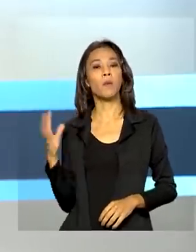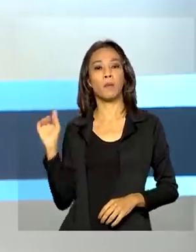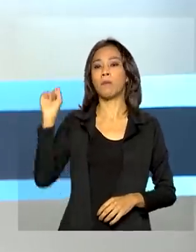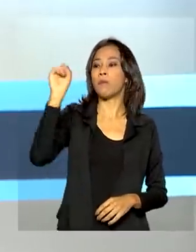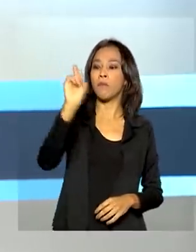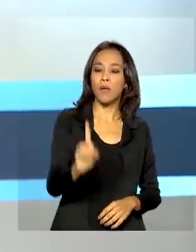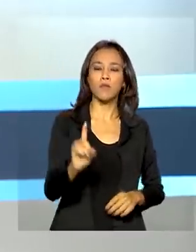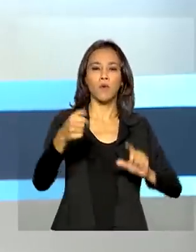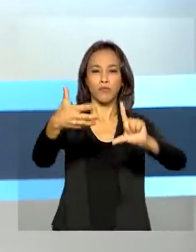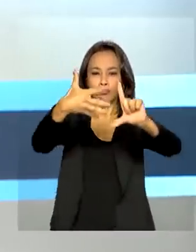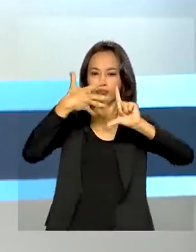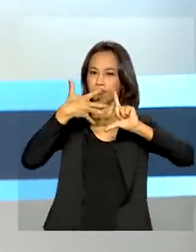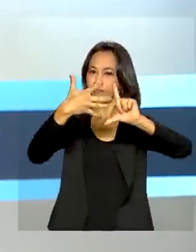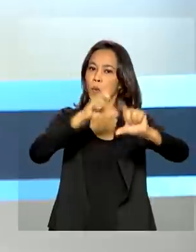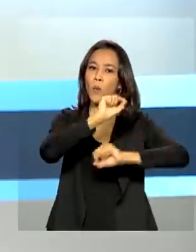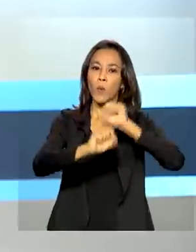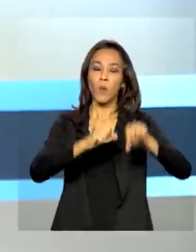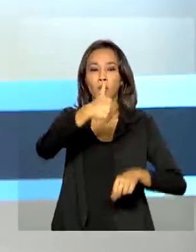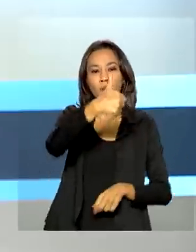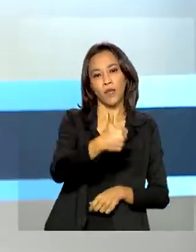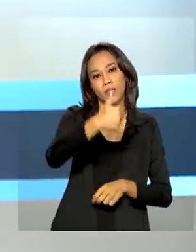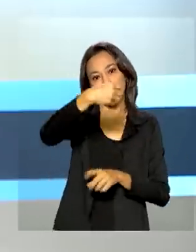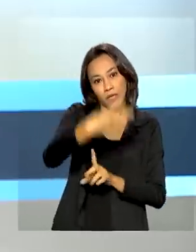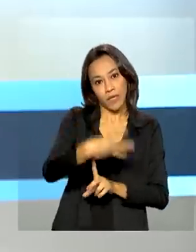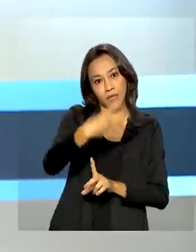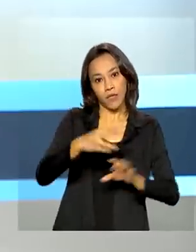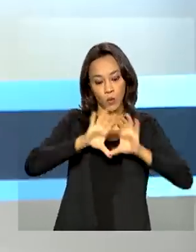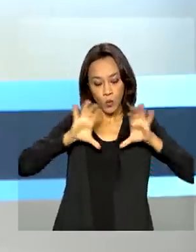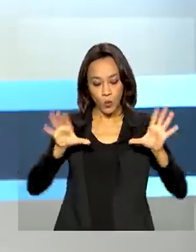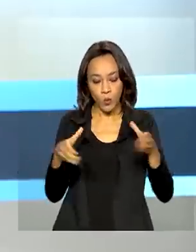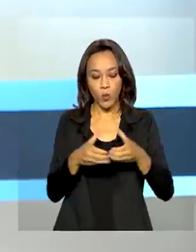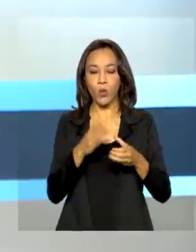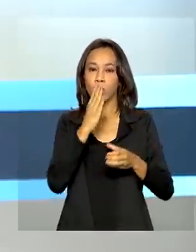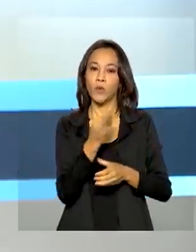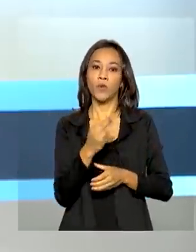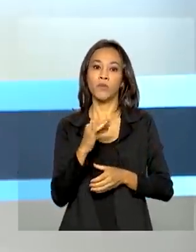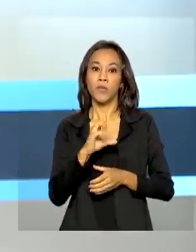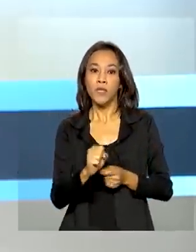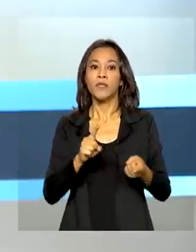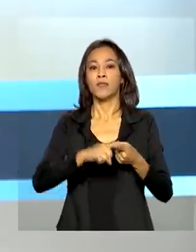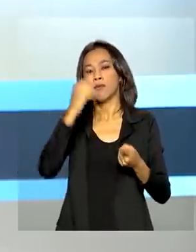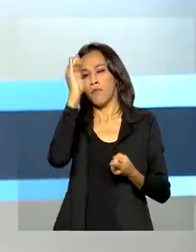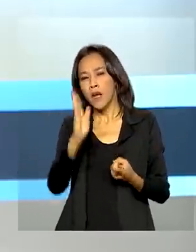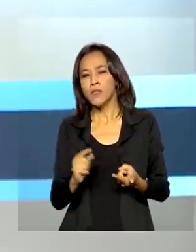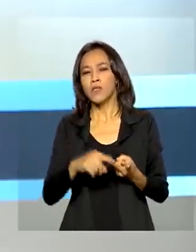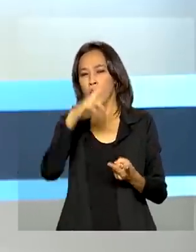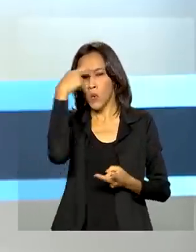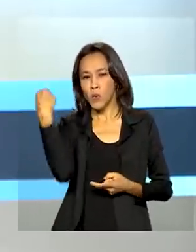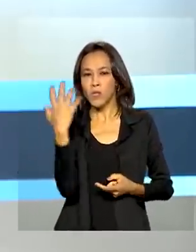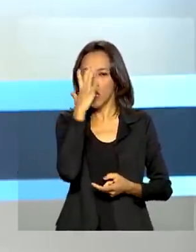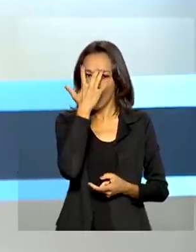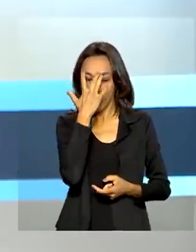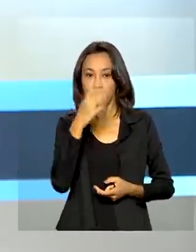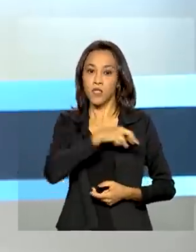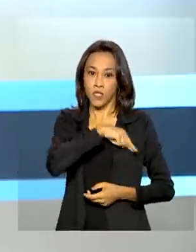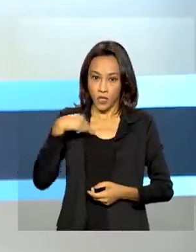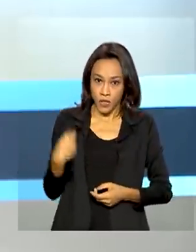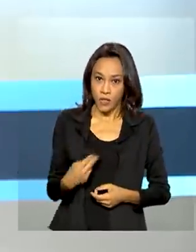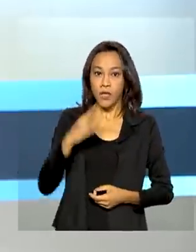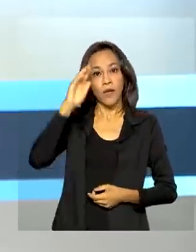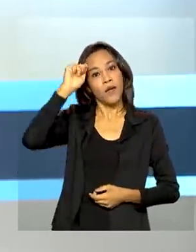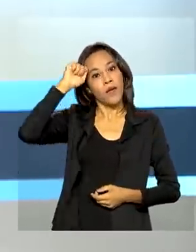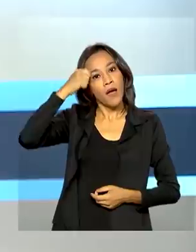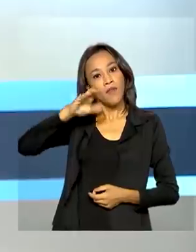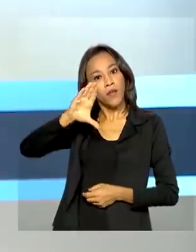videoconferência da 13ª Cúpula do BRICS, grupo formado por Brasil, Rússia, Índia, China e África do Sul. Durante a